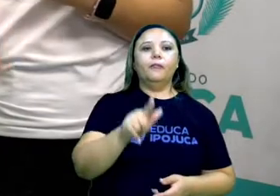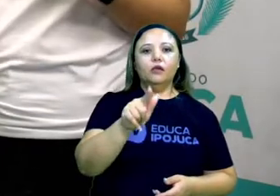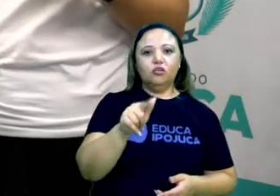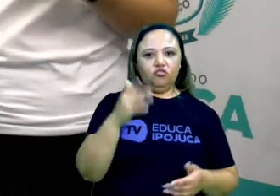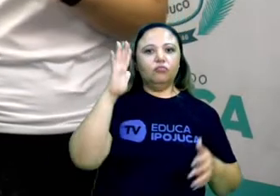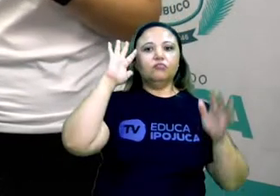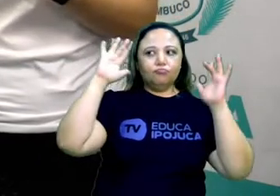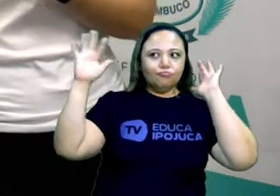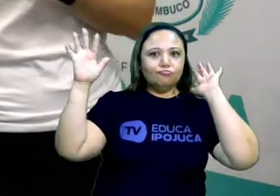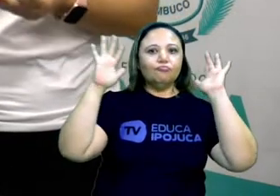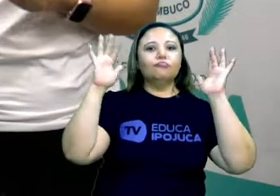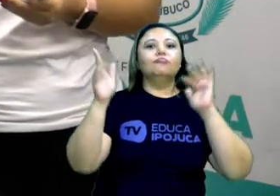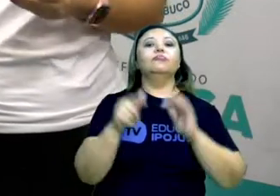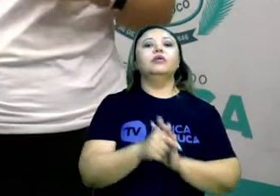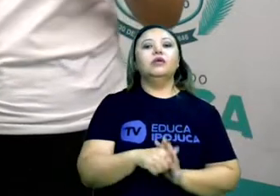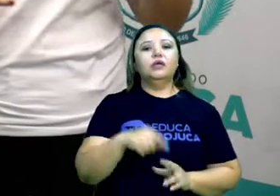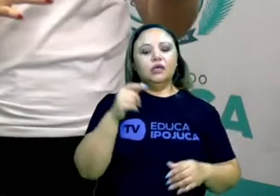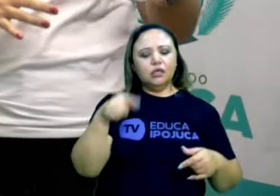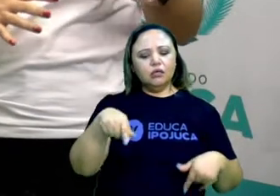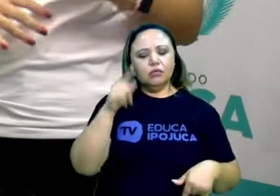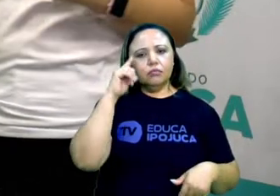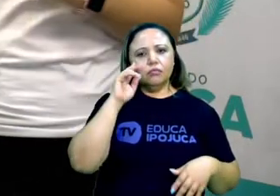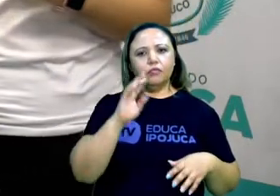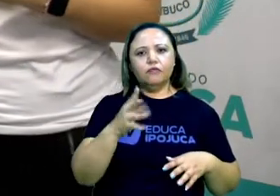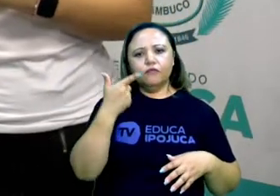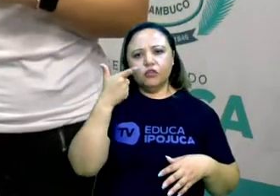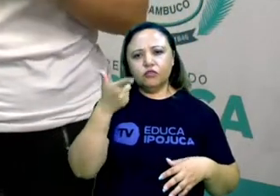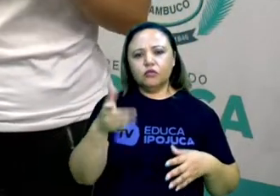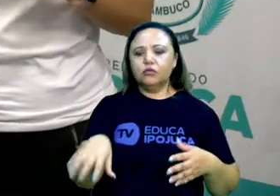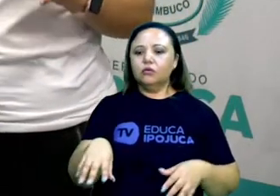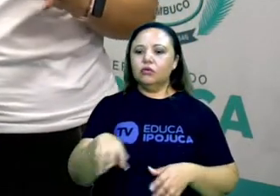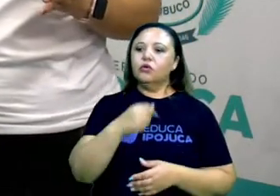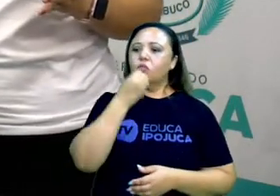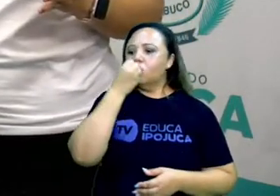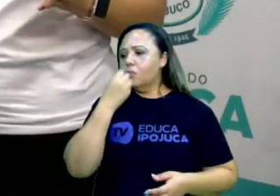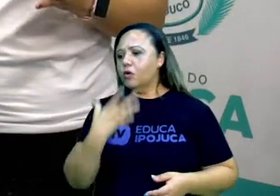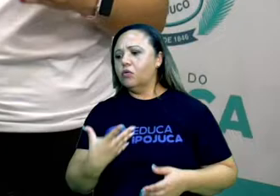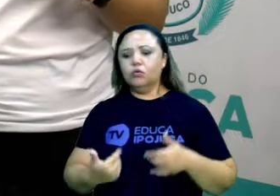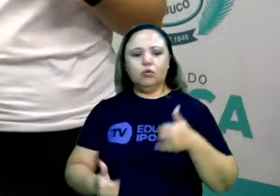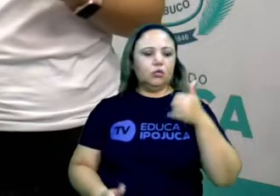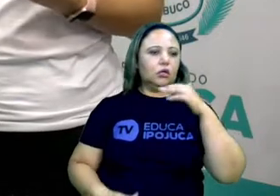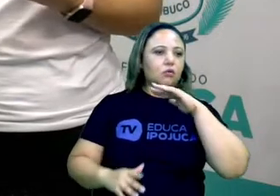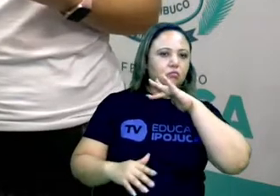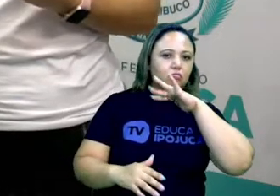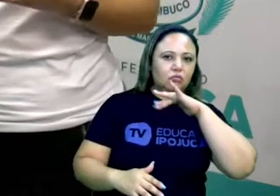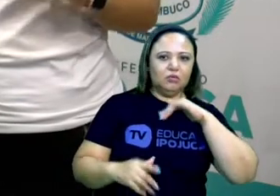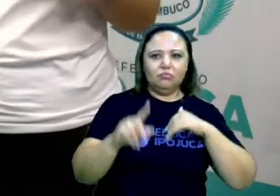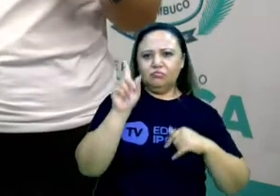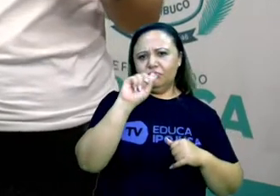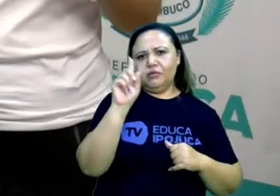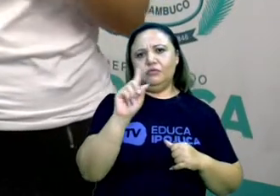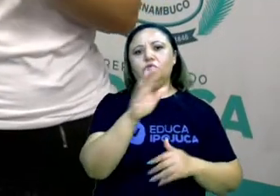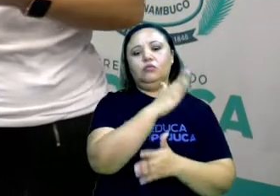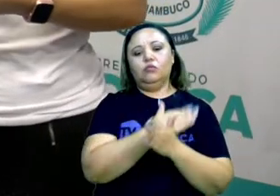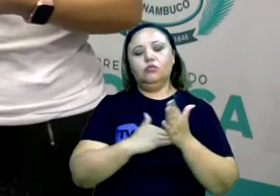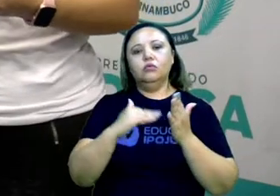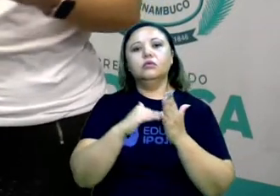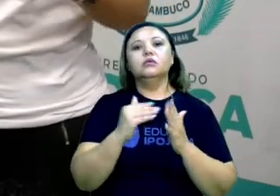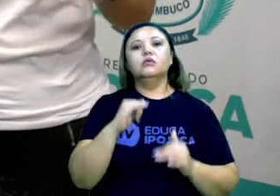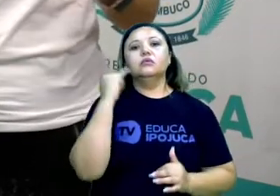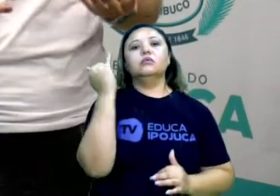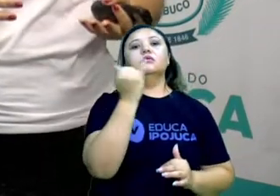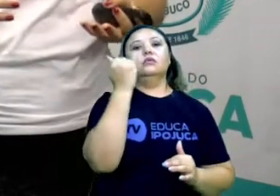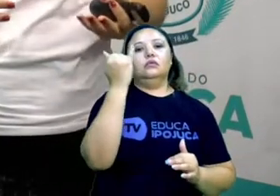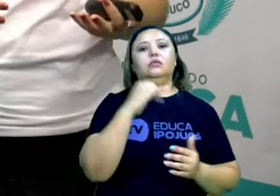conteúdo e percebido que não existe uma melhor ou maior do que a outra. Todas são importantes dependendo do contexto